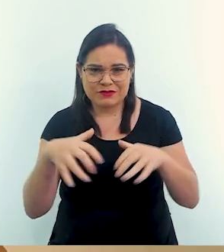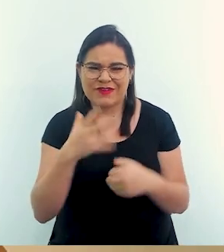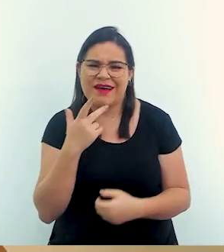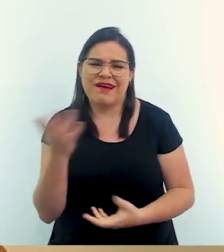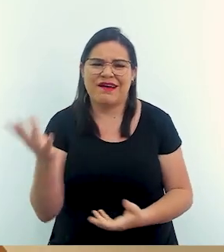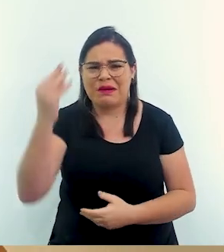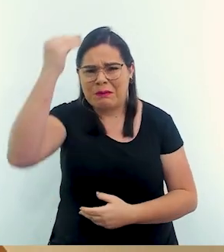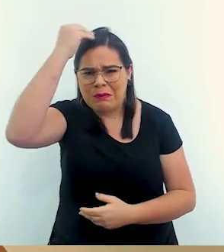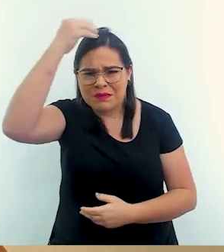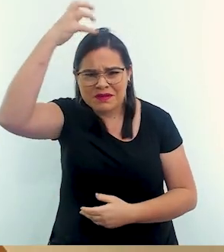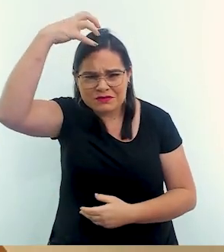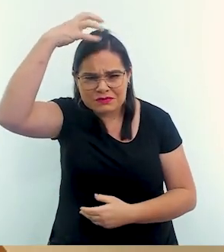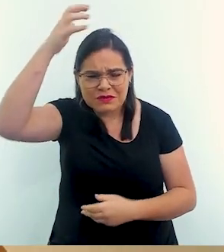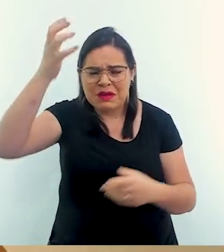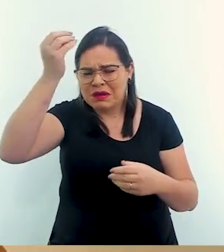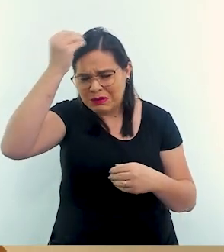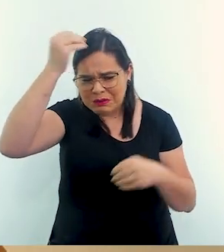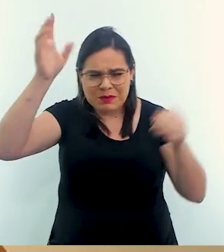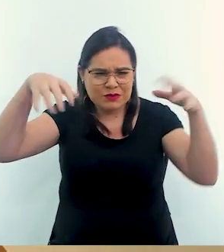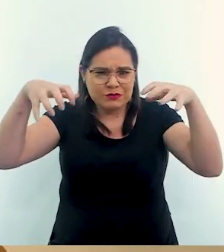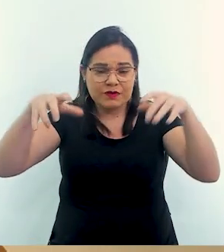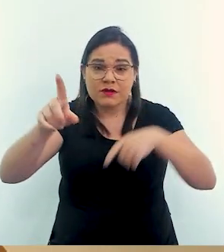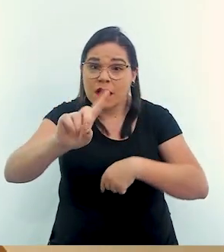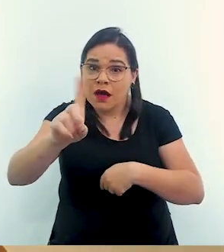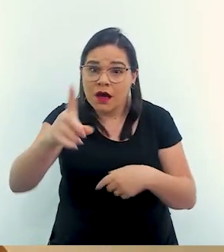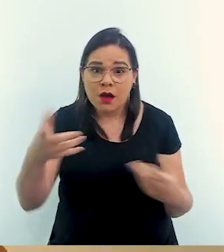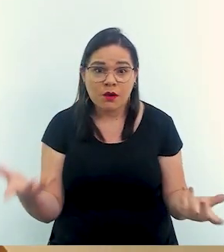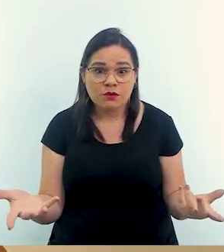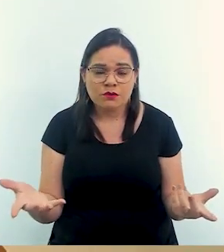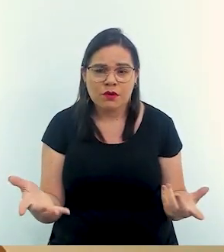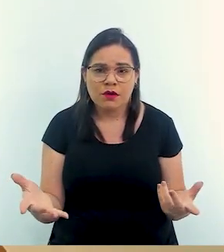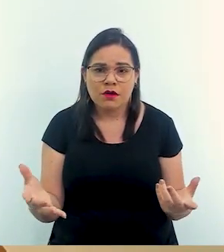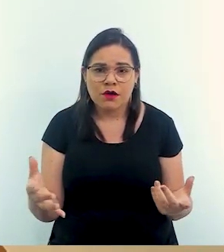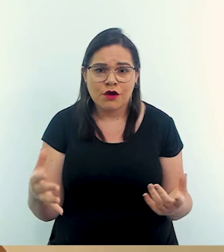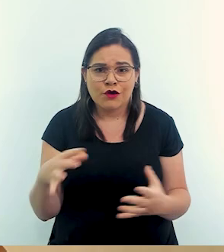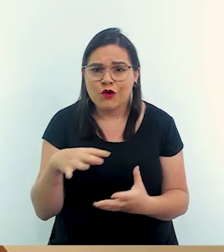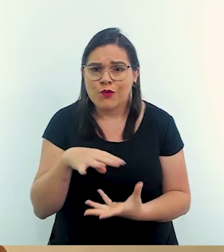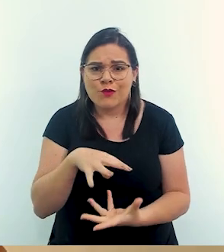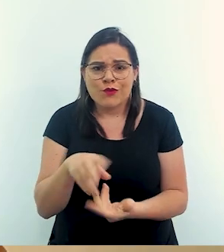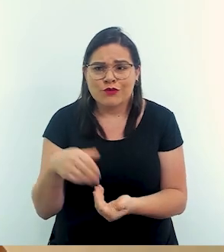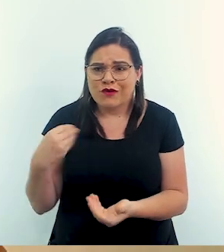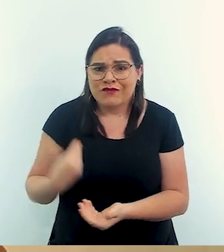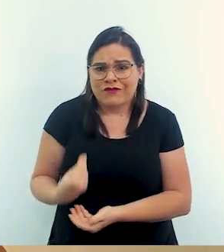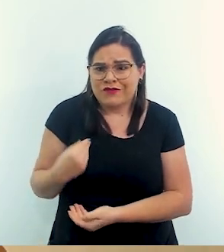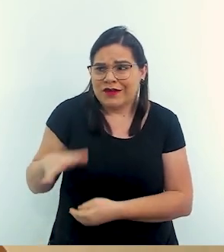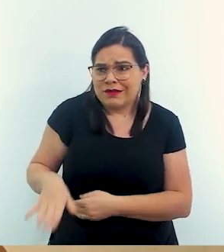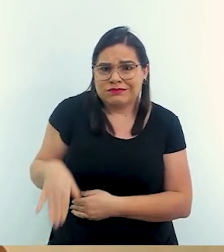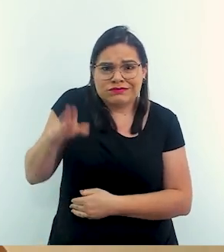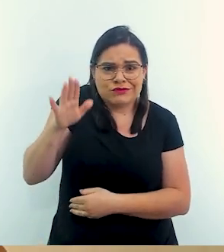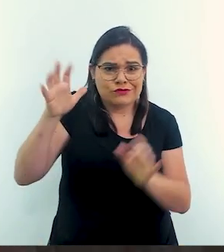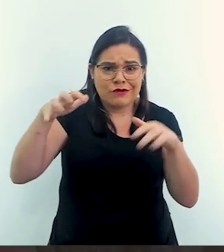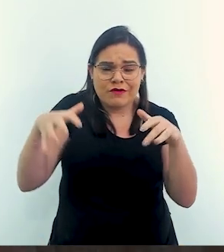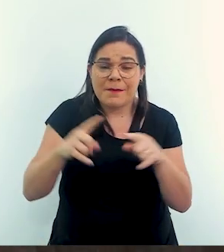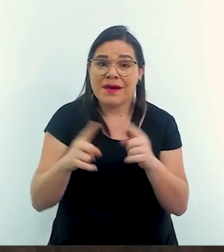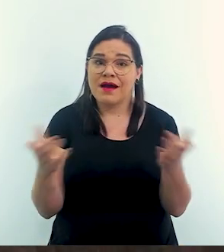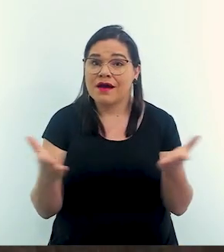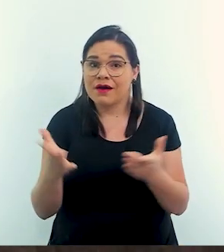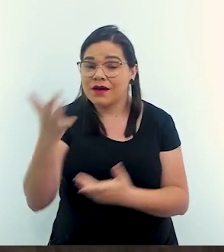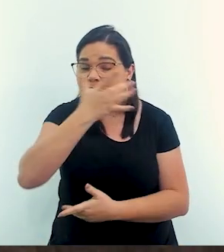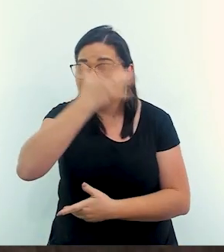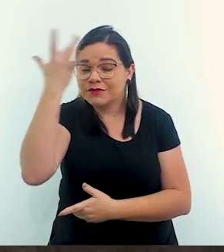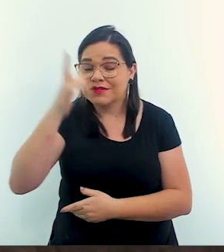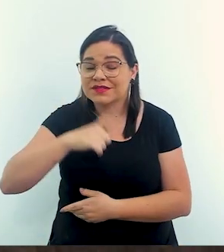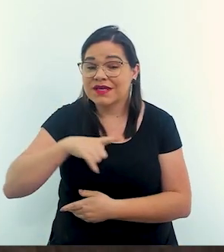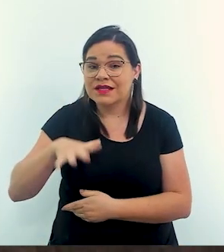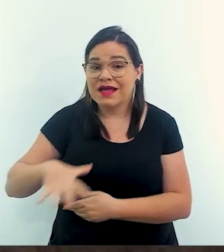falar assim, poxa, a culpa é da chuva. A culpa não é da chuva. Desde que o mundo chove. O que acontece é que hoje as pessoas muitas